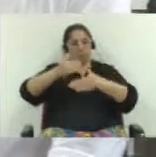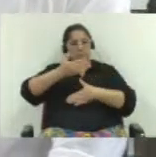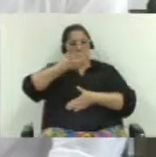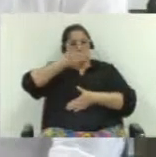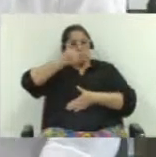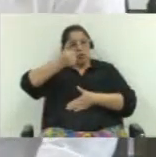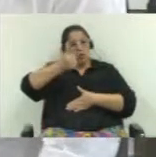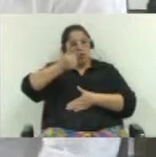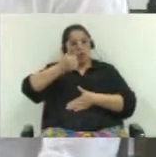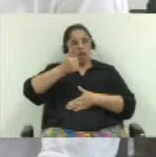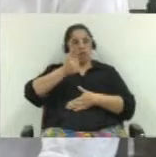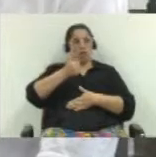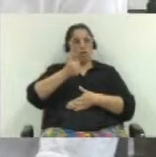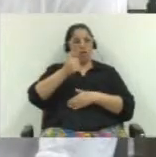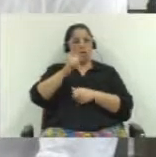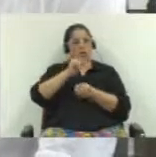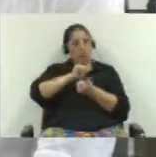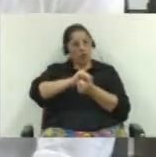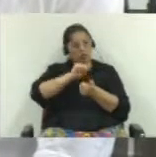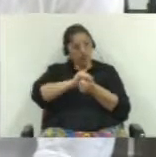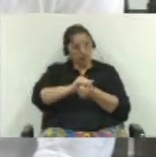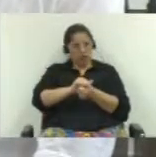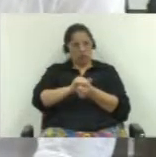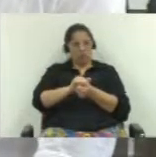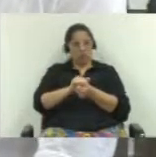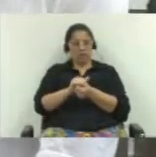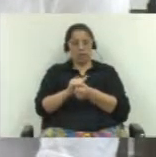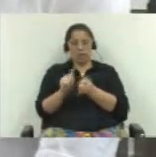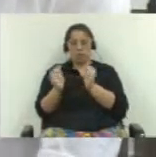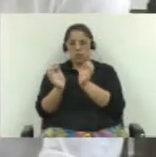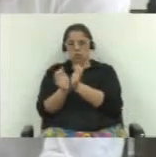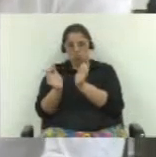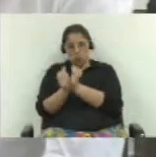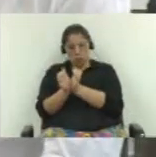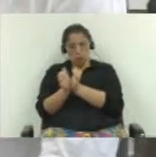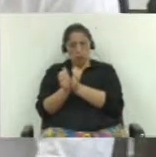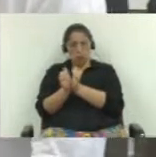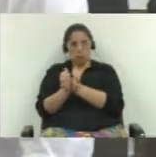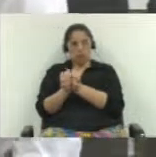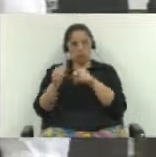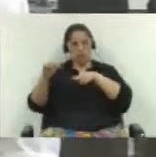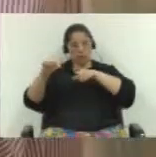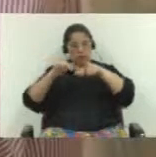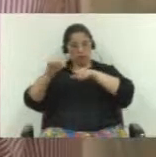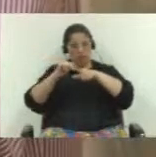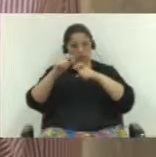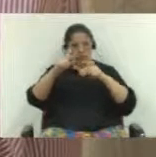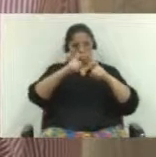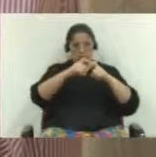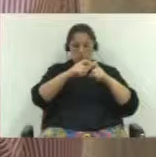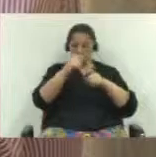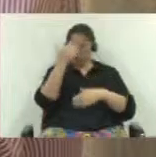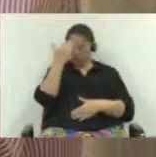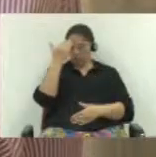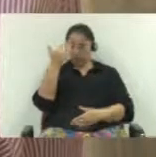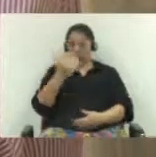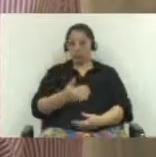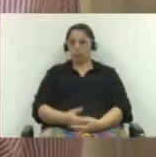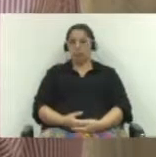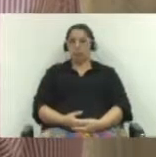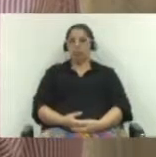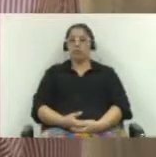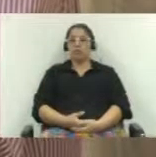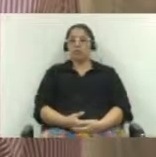preceptoria precisa cada vez ser cada vez ser mais aperfeiçoada e adequada.